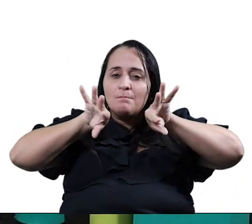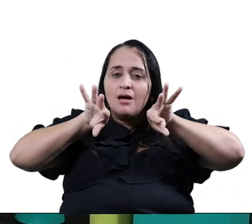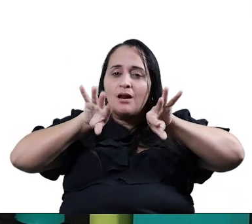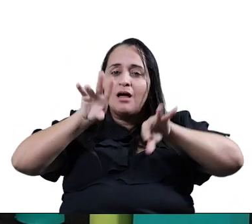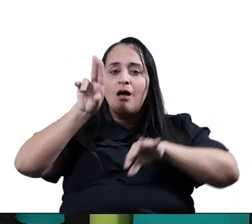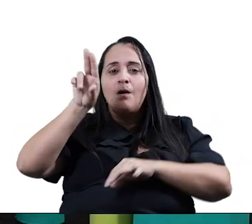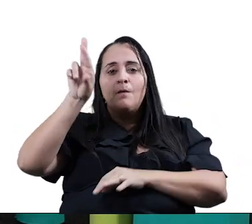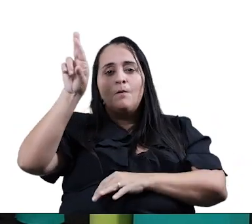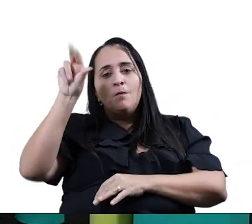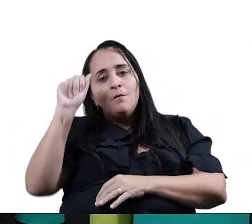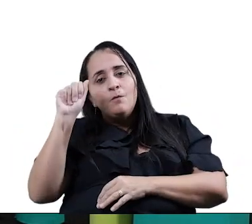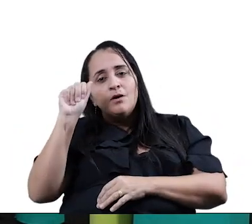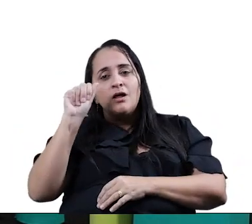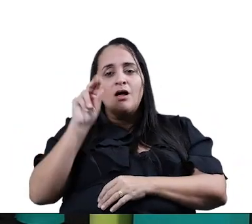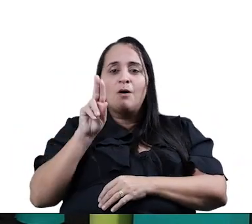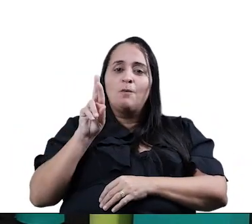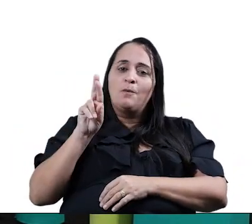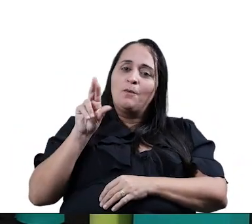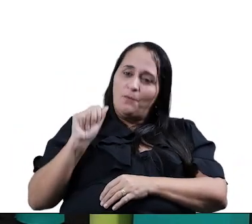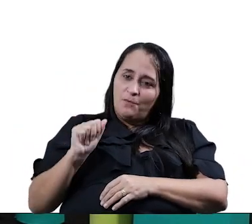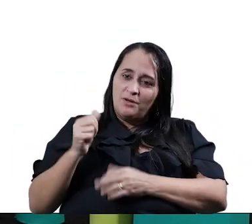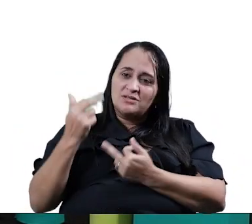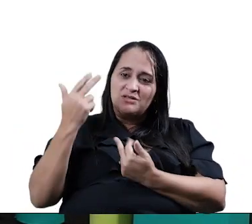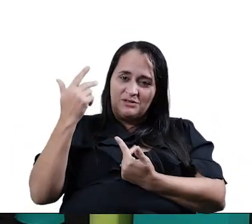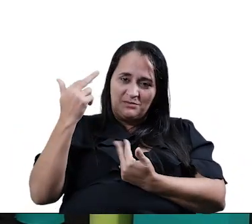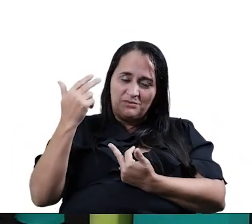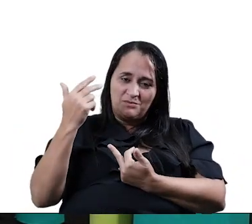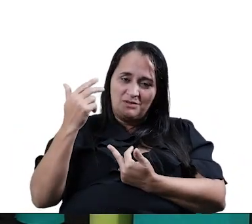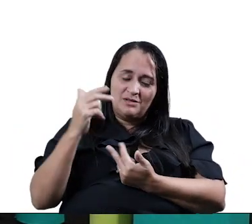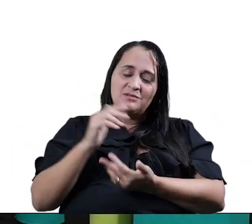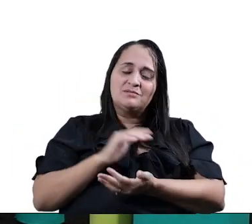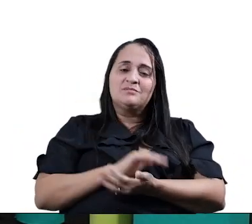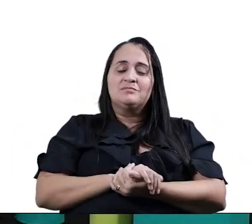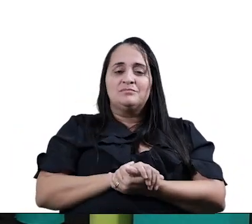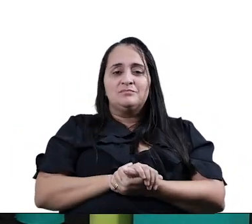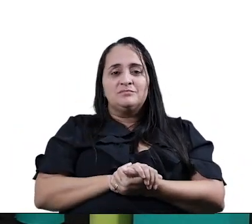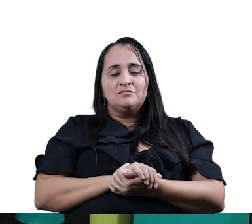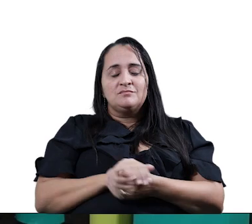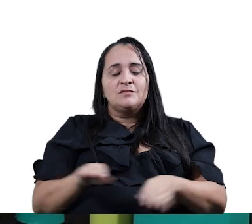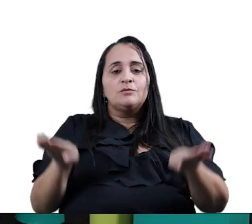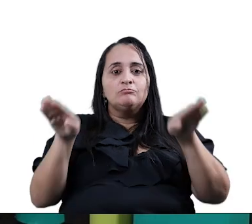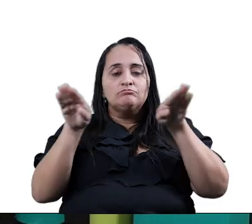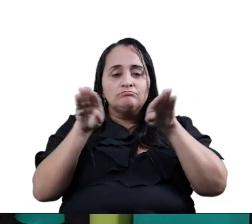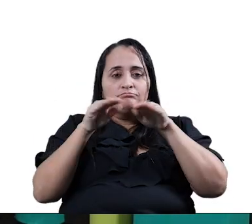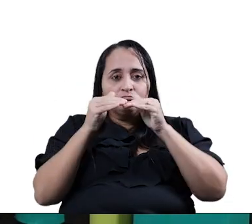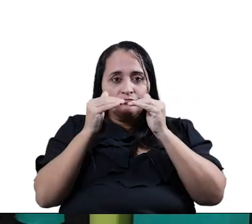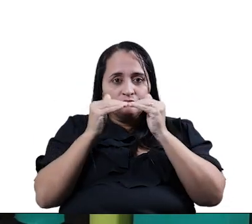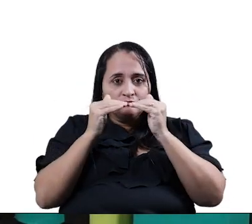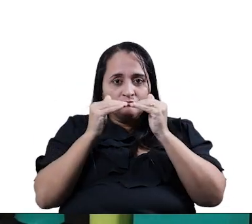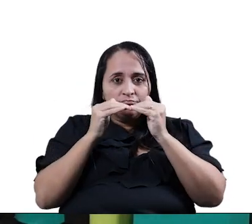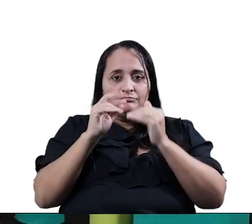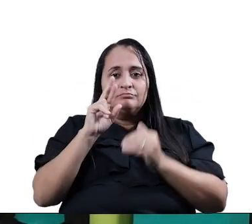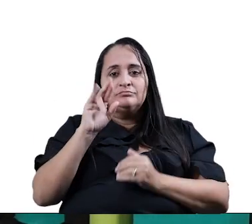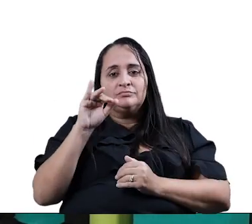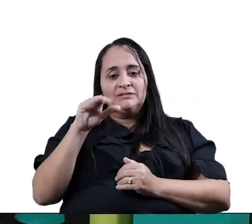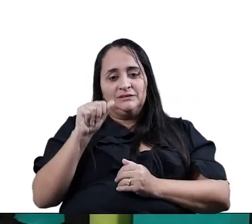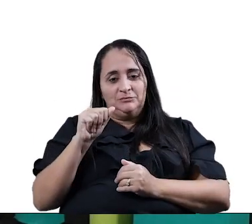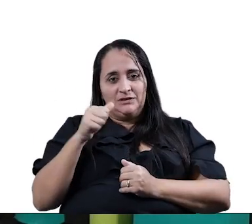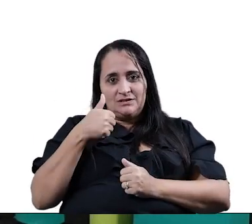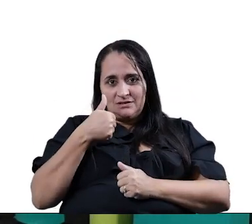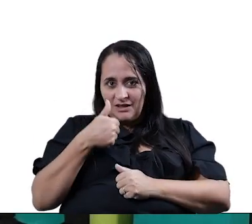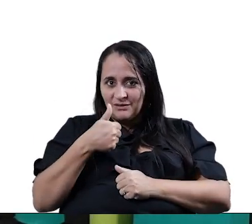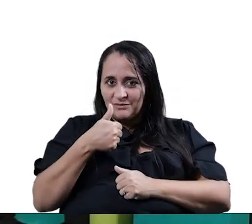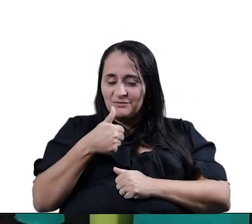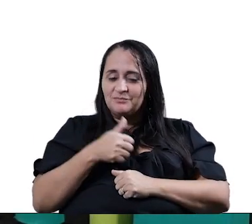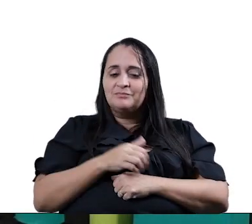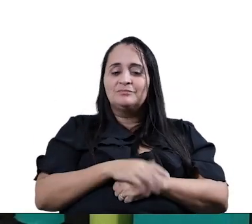As palavras Que São iguais Estão Rimando Mas são iguais O final Certo?